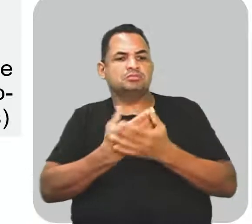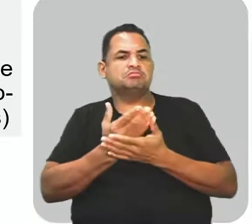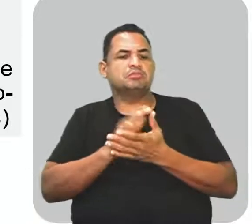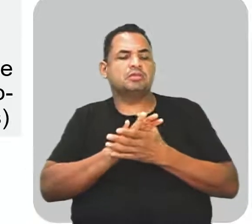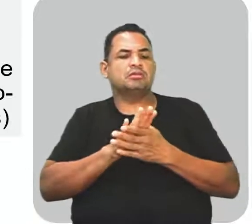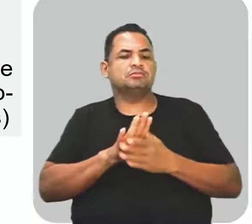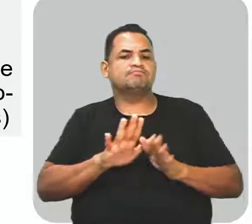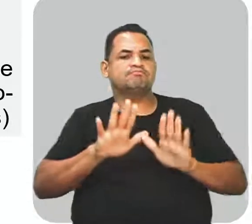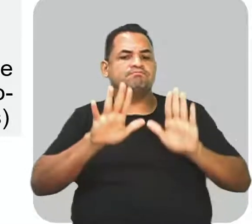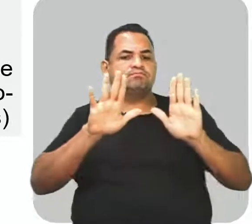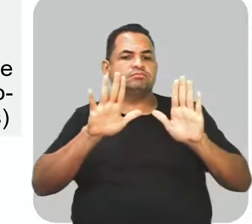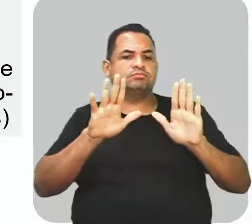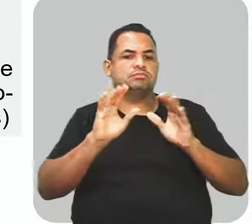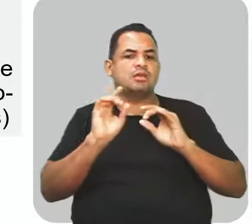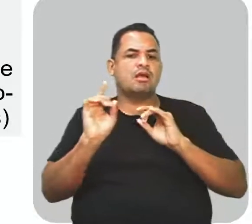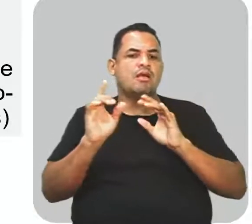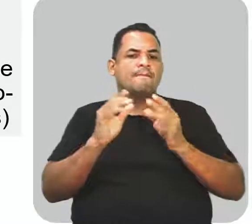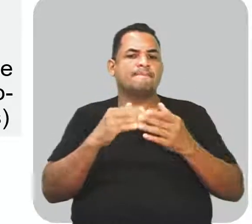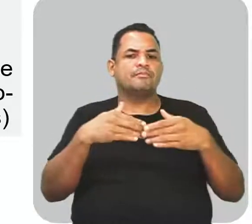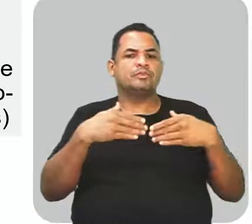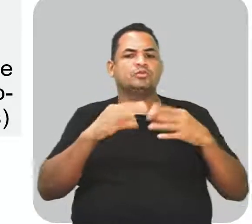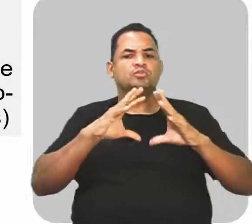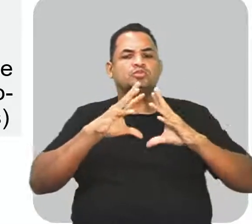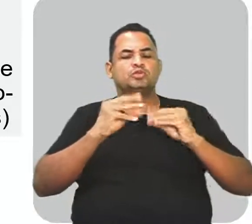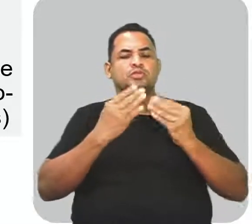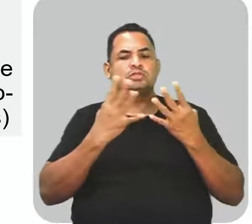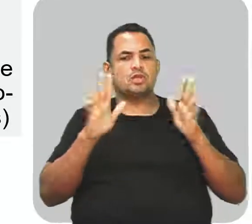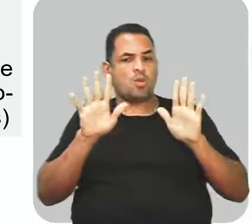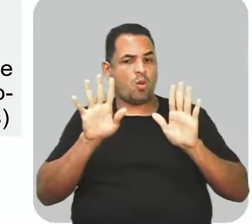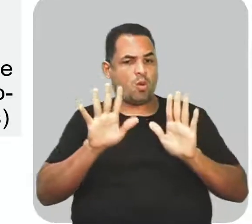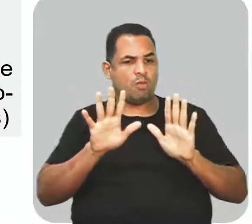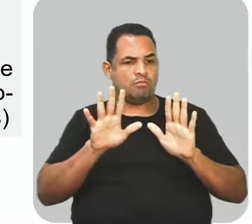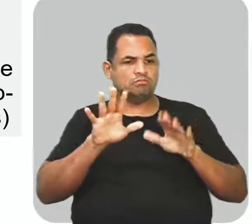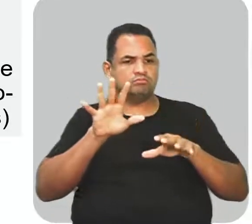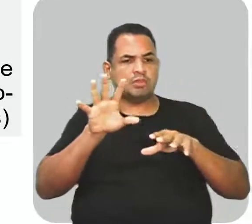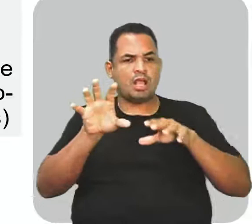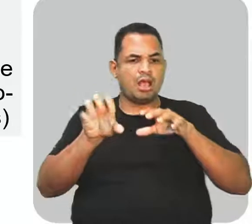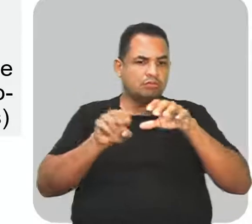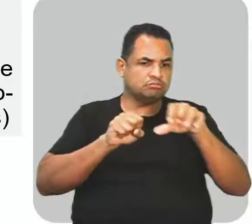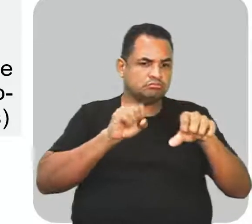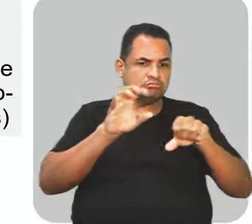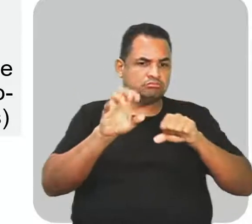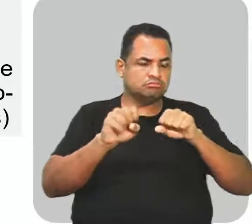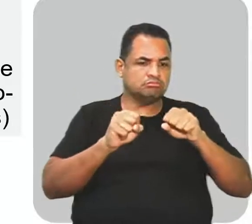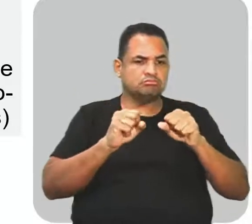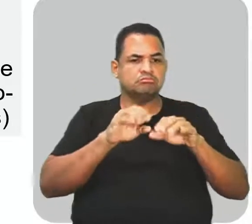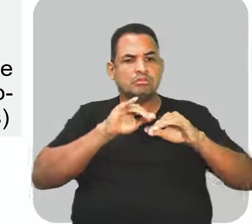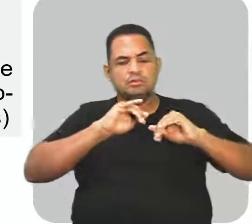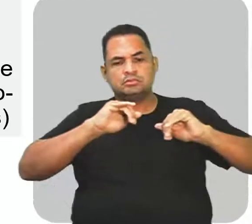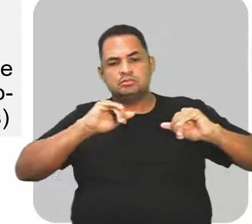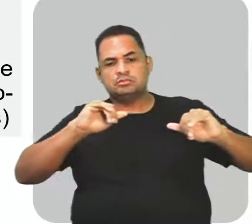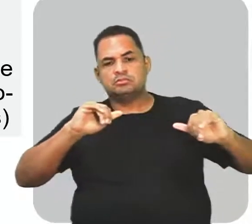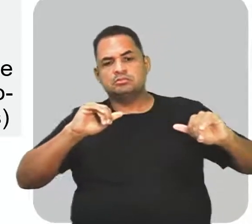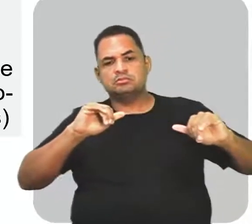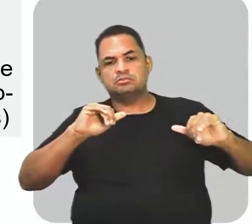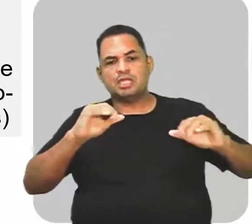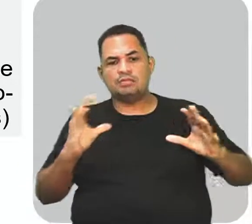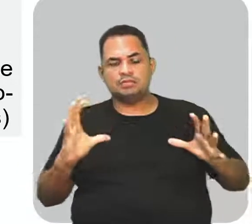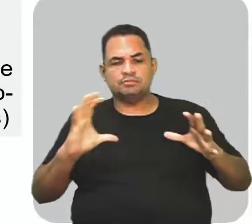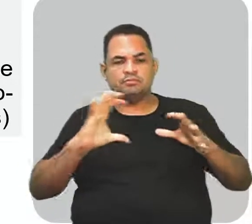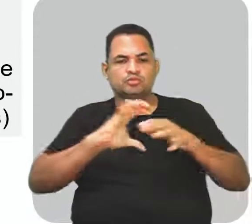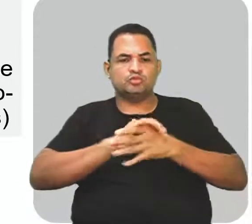estenderam pouco a pouco, todas quatro. Pegando-se, apartando-se, fundindo-se.